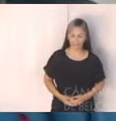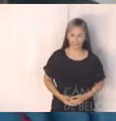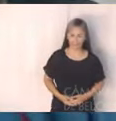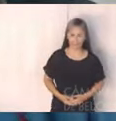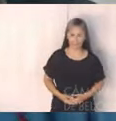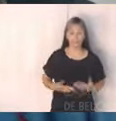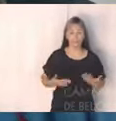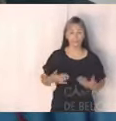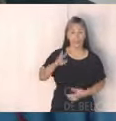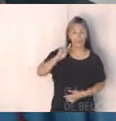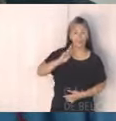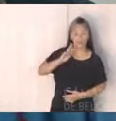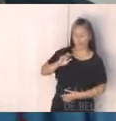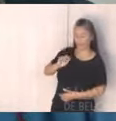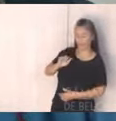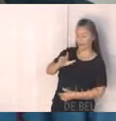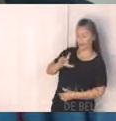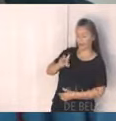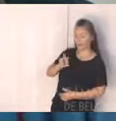Vereador Álvaro Damião.